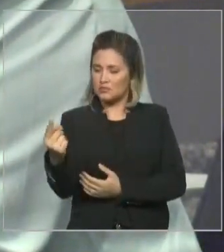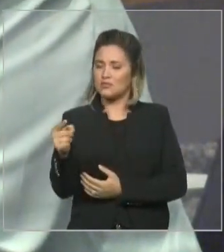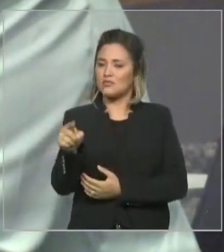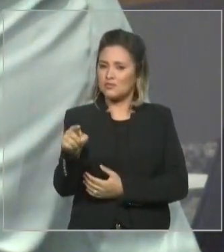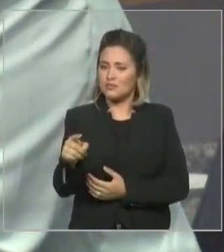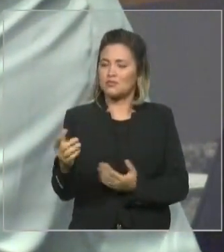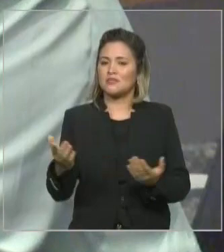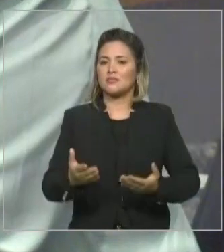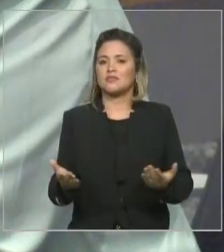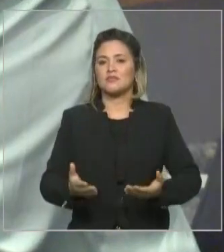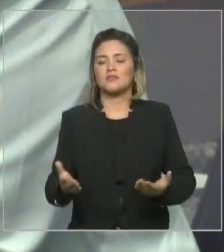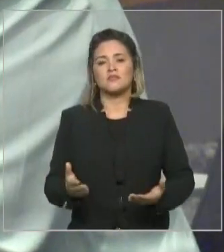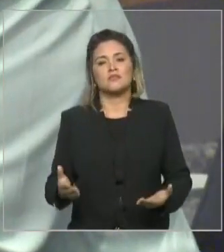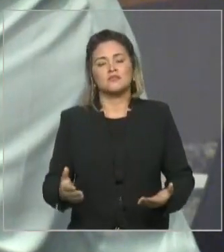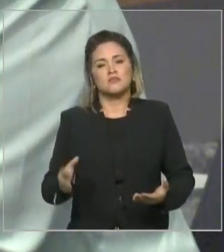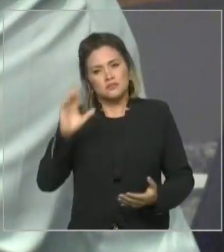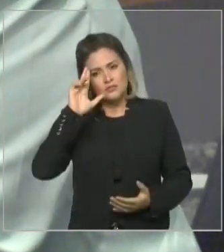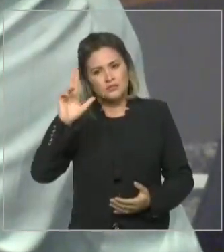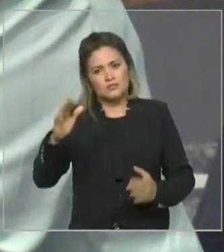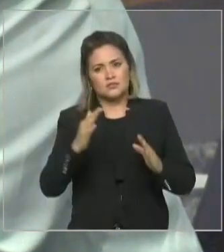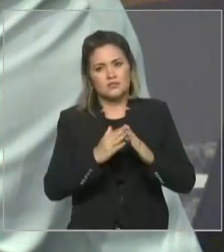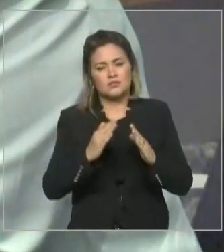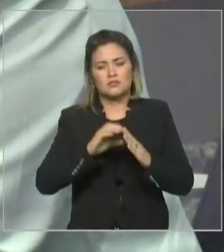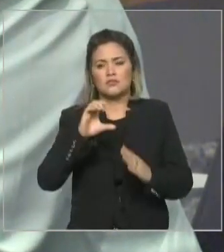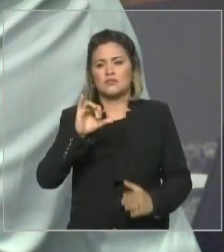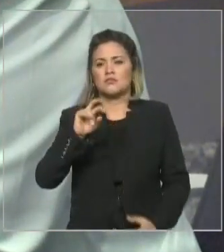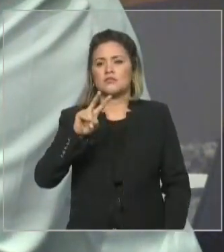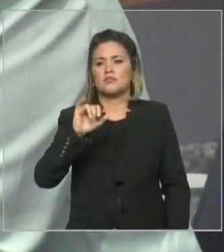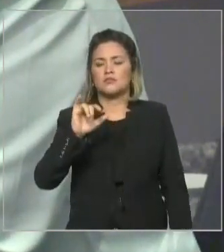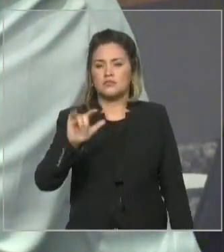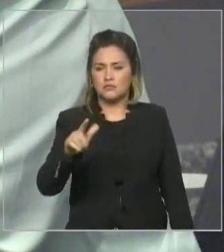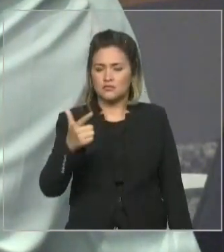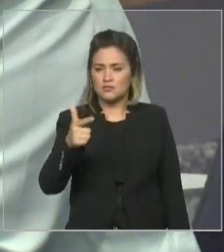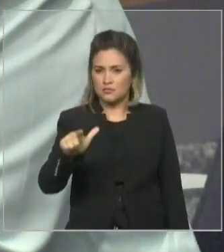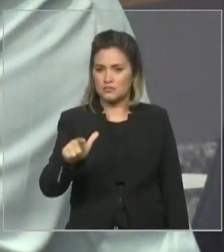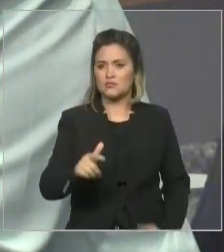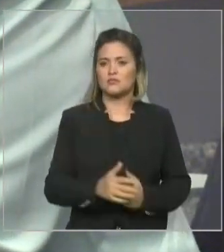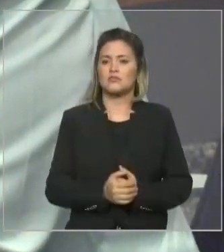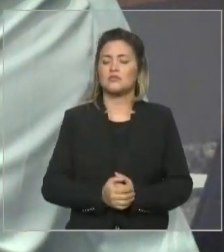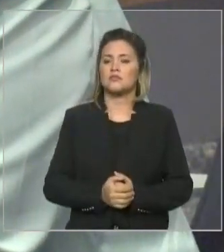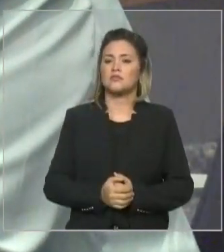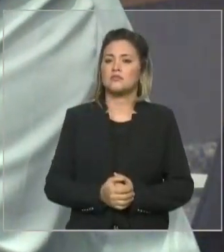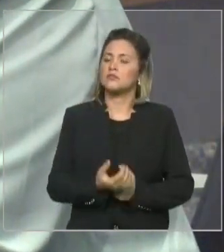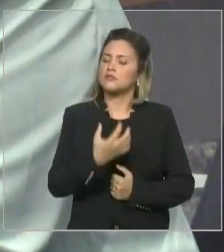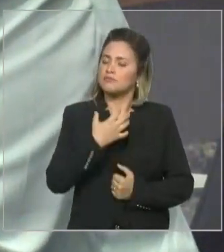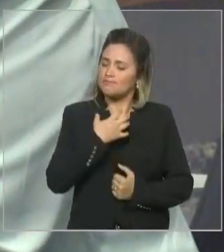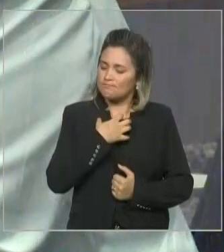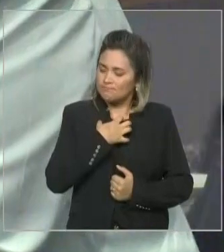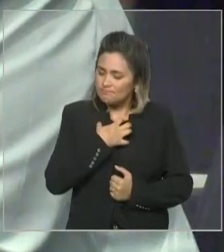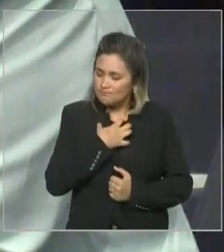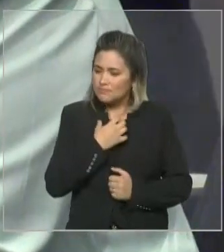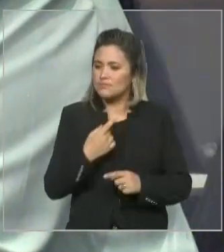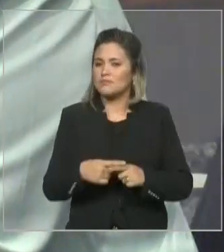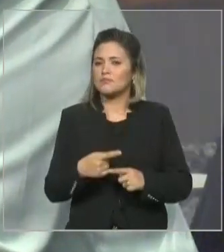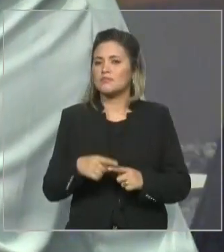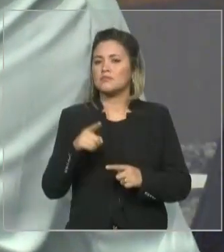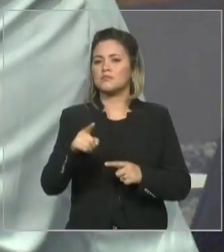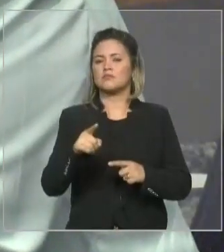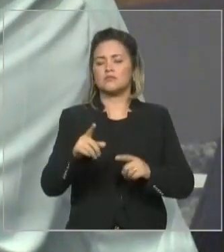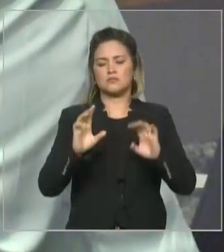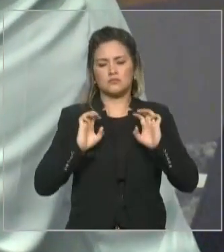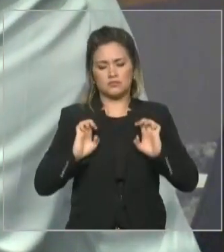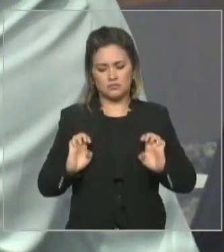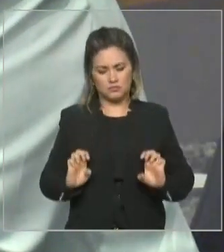para nós aqui, vai ser uma falta, porque V. Exª é uma pessoa moderada, que não se exalta, ter um discurso